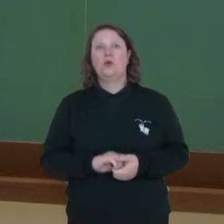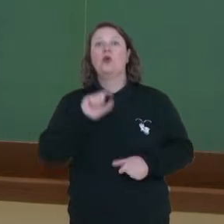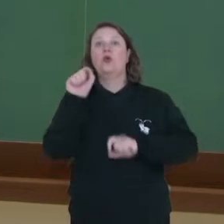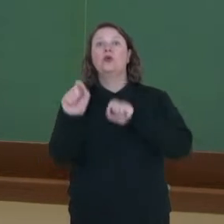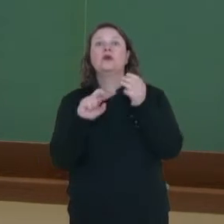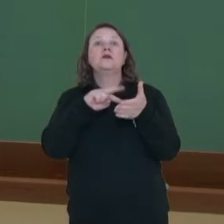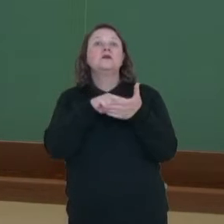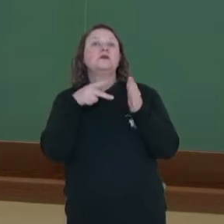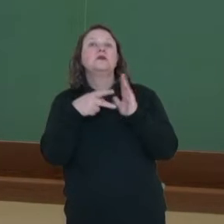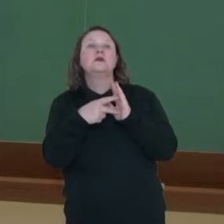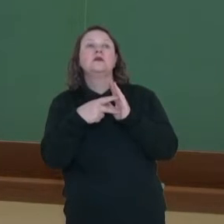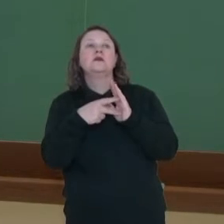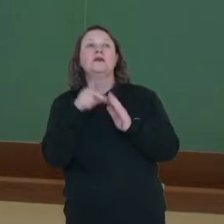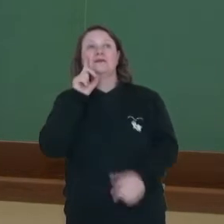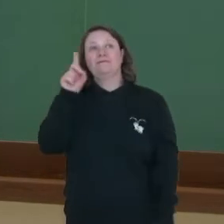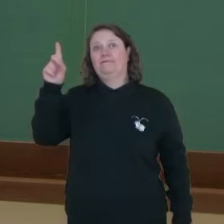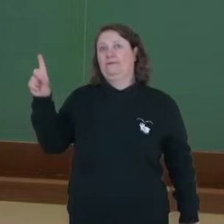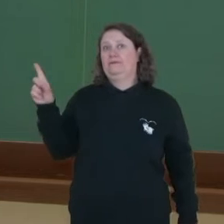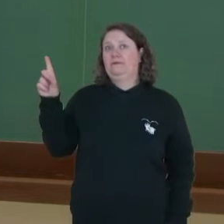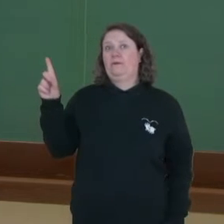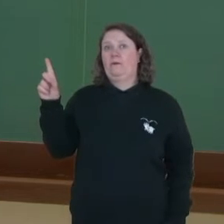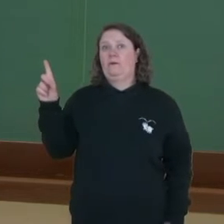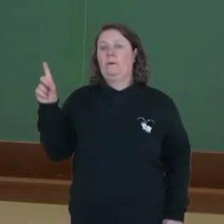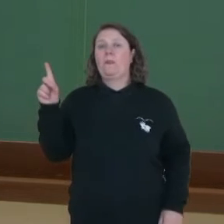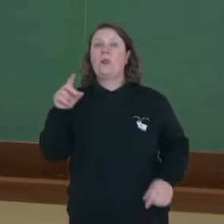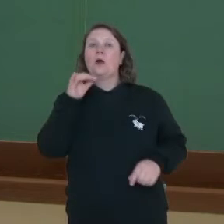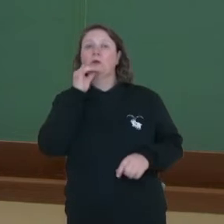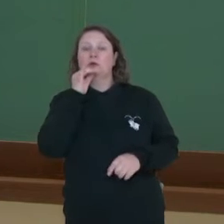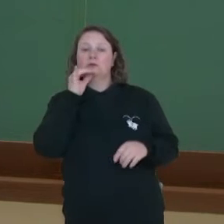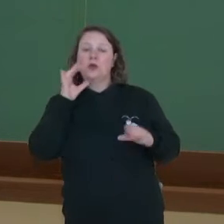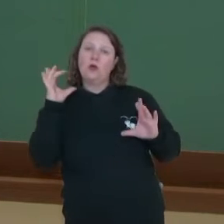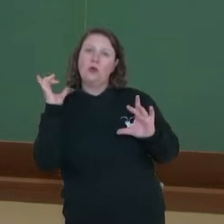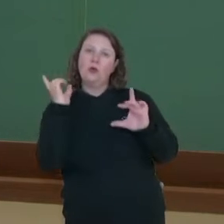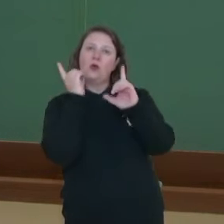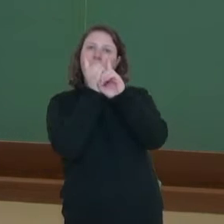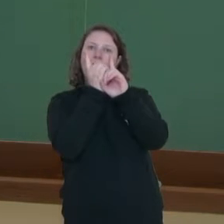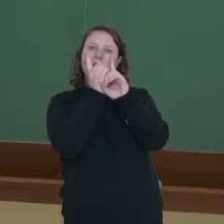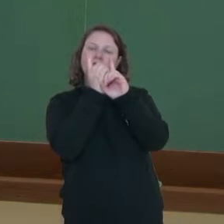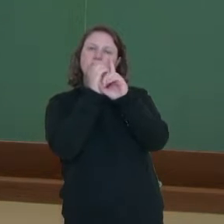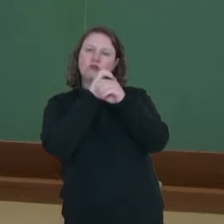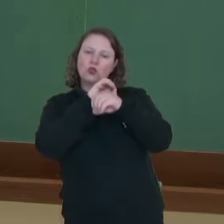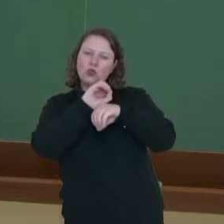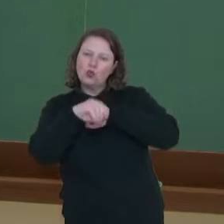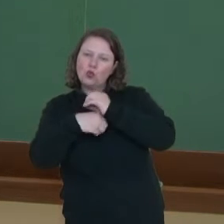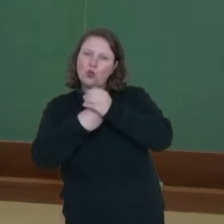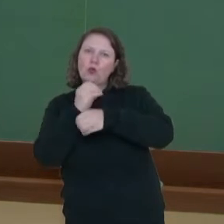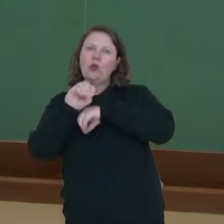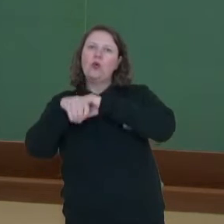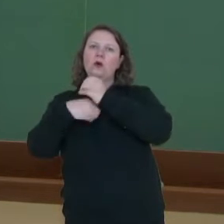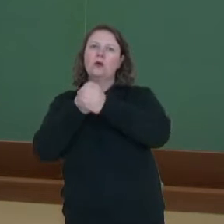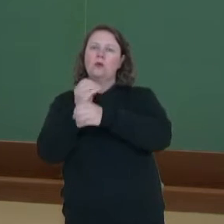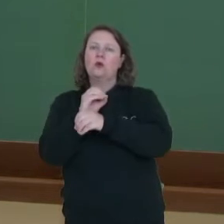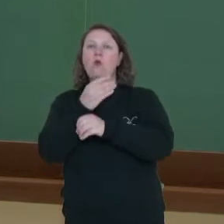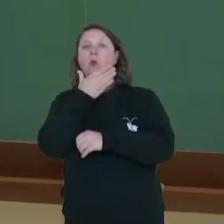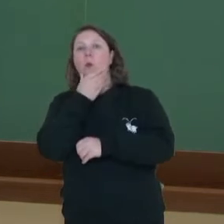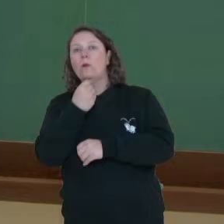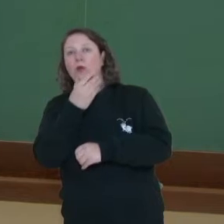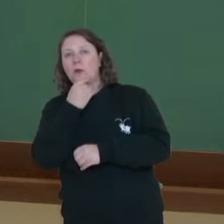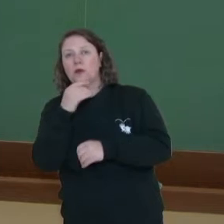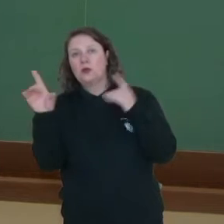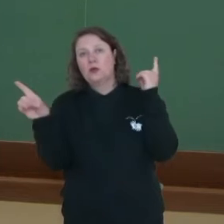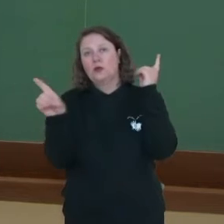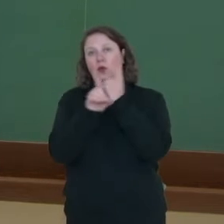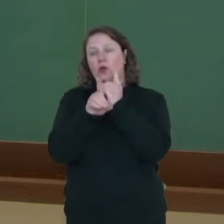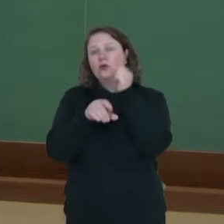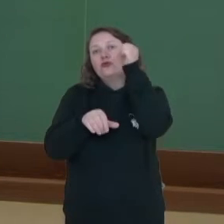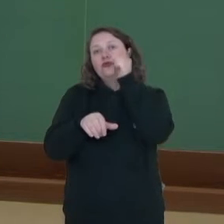fecundação? Fecundação é a união, é o encontro desses gametas. Então, um gameta masculino se encontra com